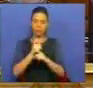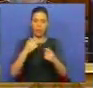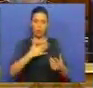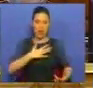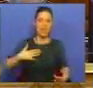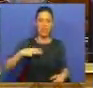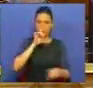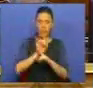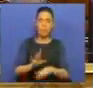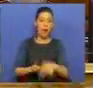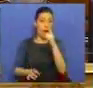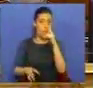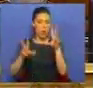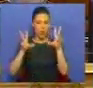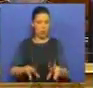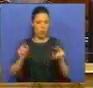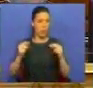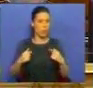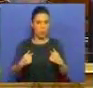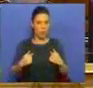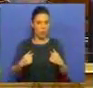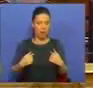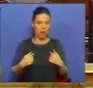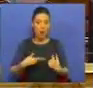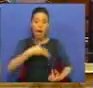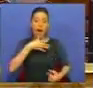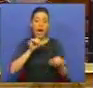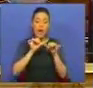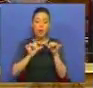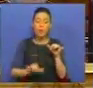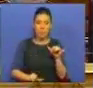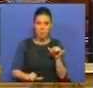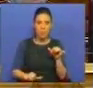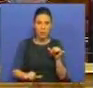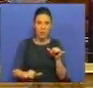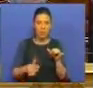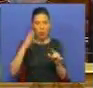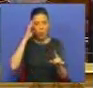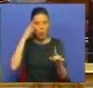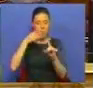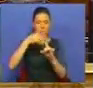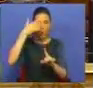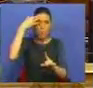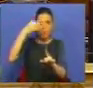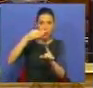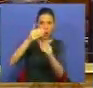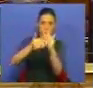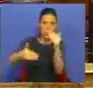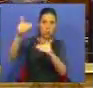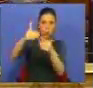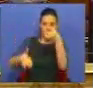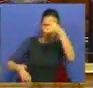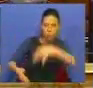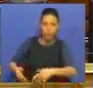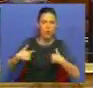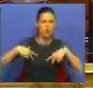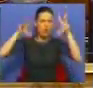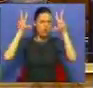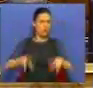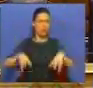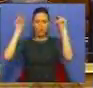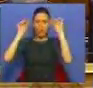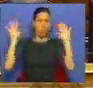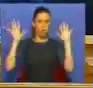com energia. Mas há uma coisa que nunca utilizei. É o argumento da pretensão moral superior aos outros. Eu nunca